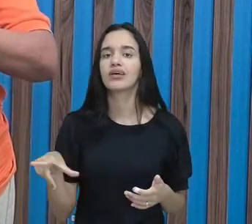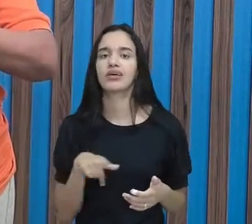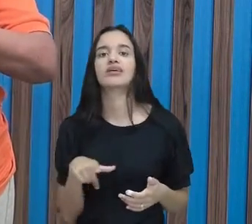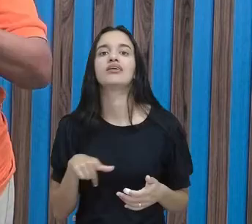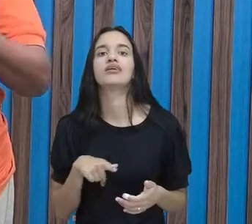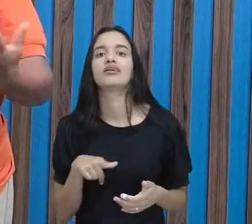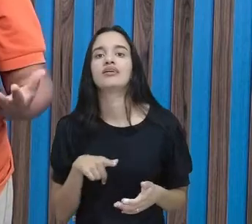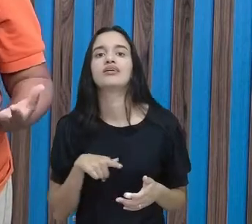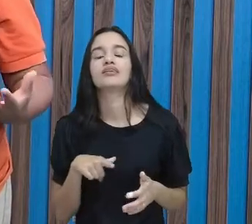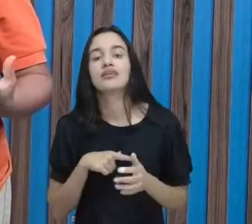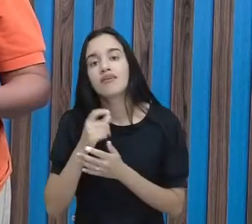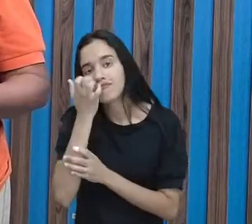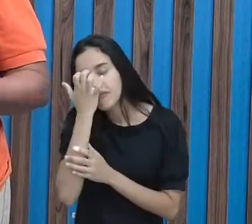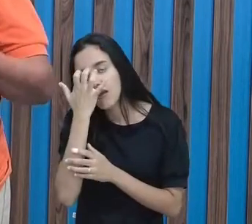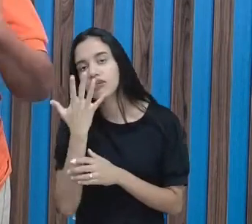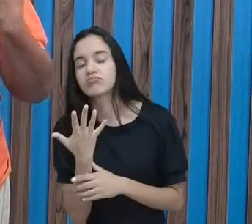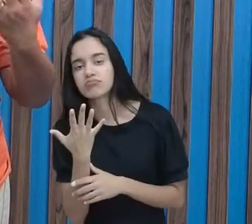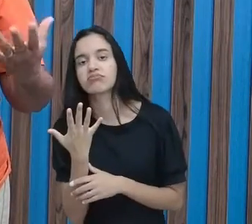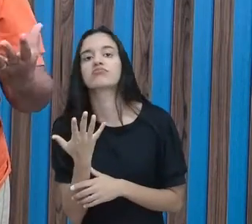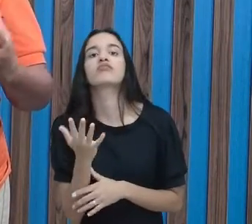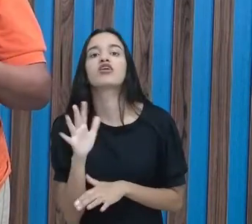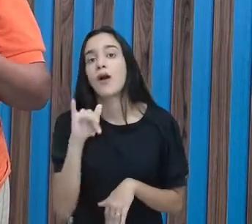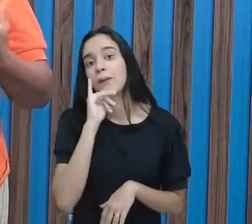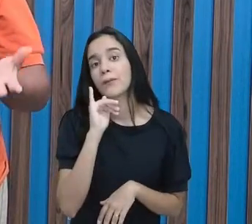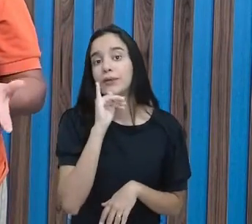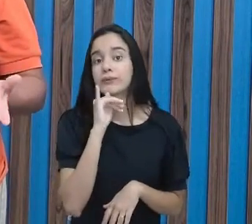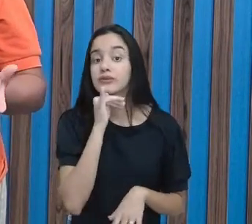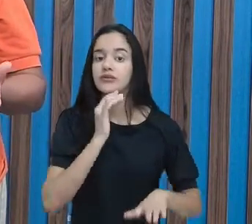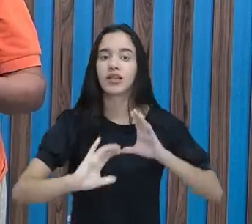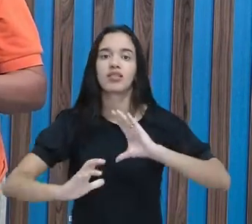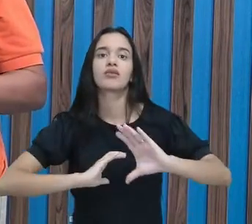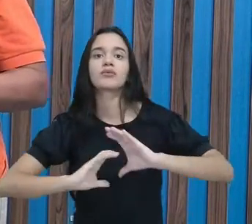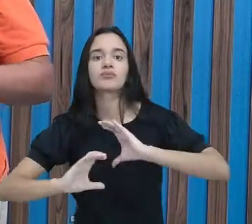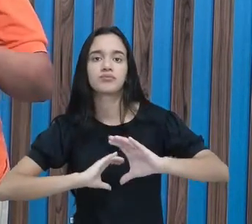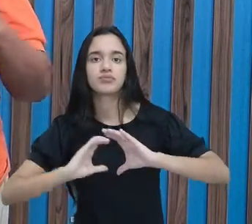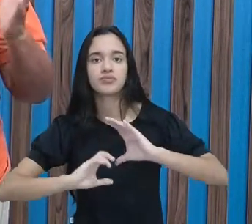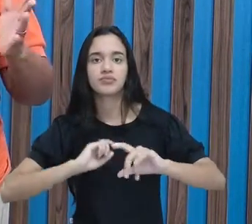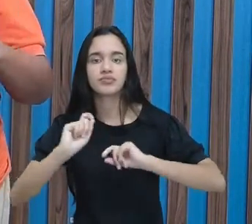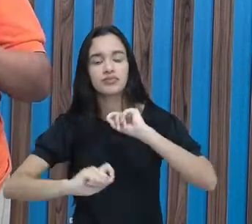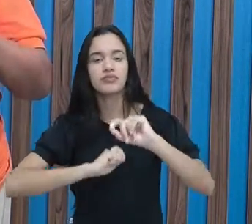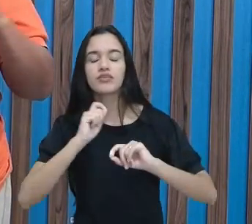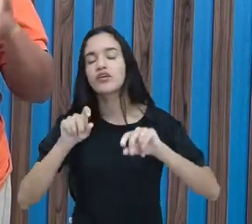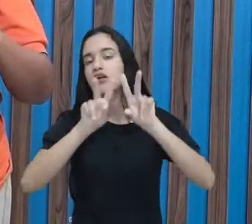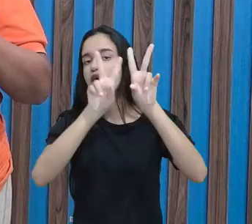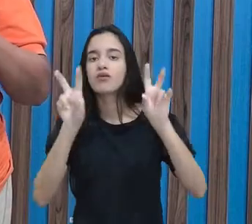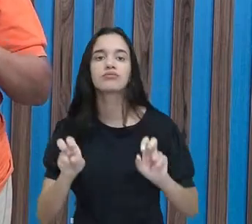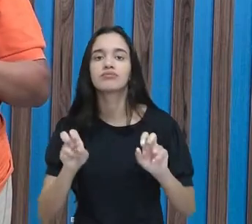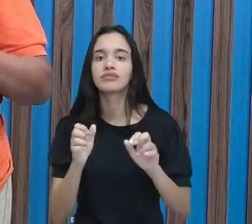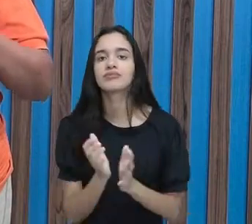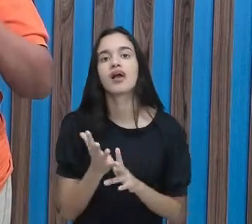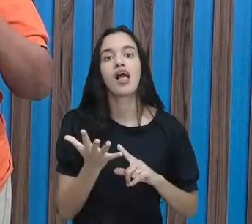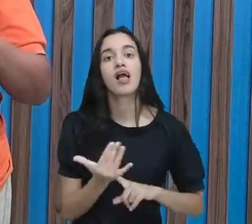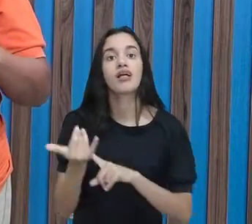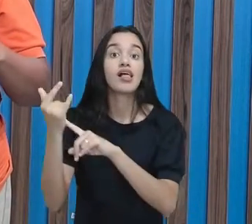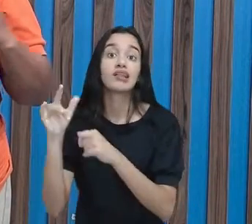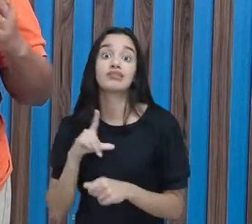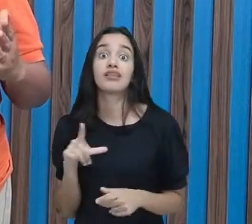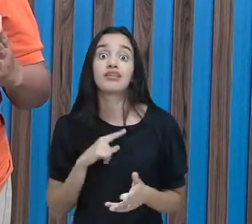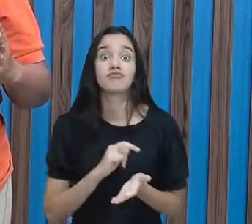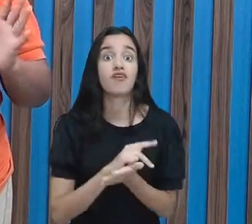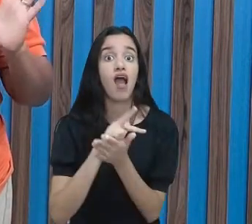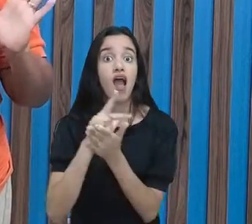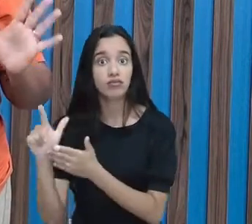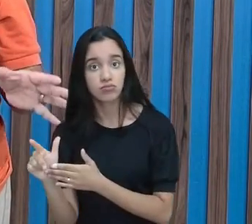muito mais facilidade, por exemplo, na comunicação, que é um tema da tecnologia. Tem vários,